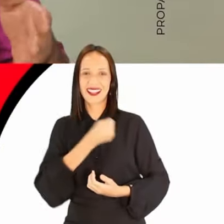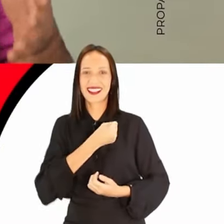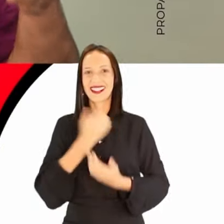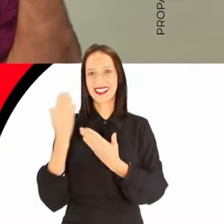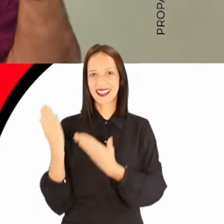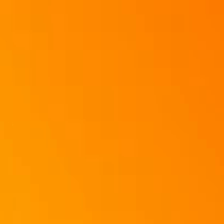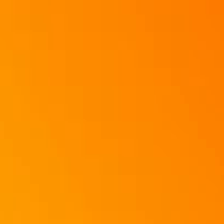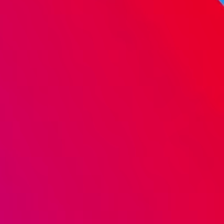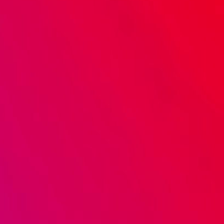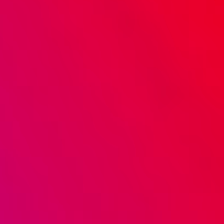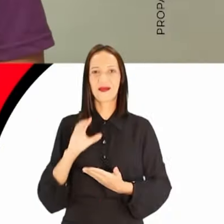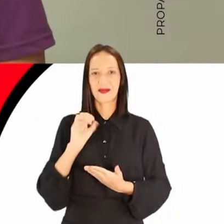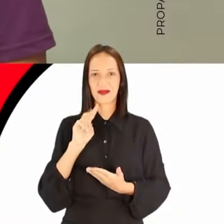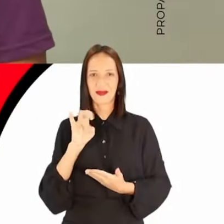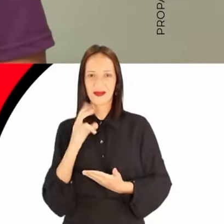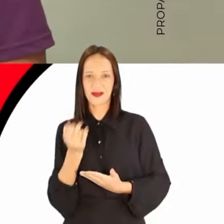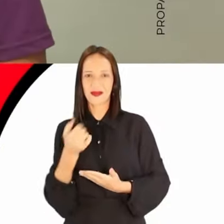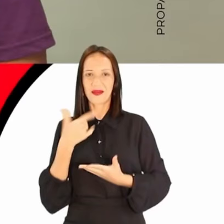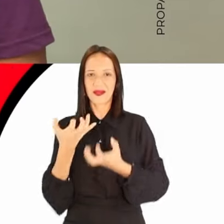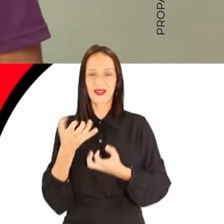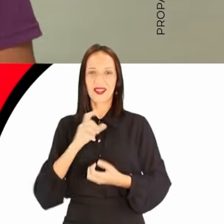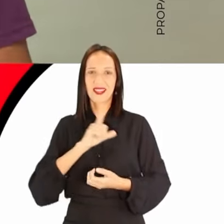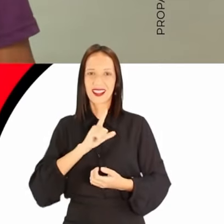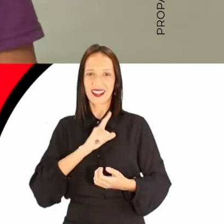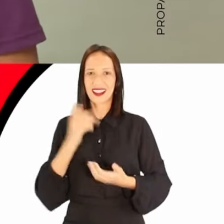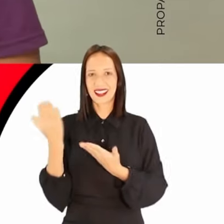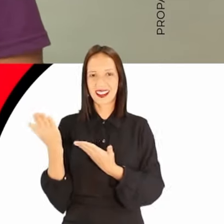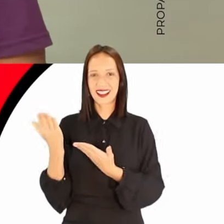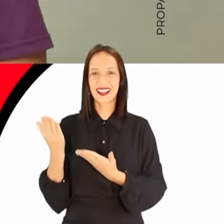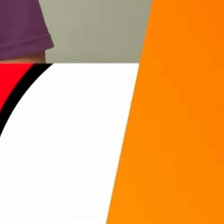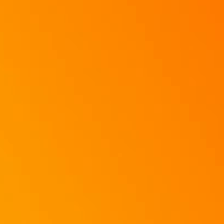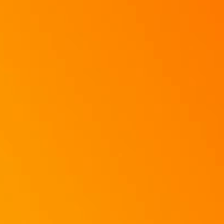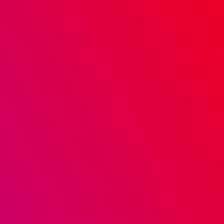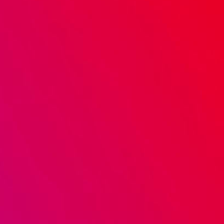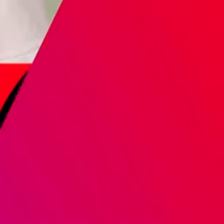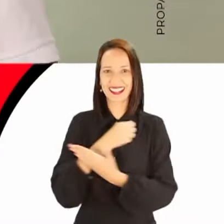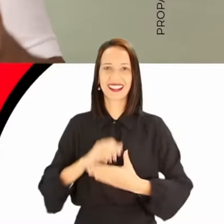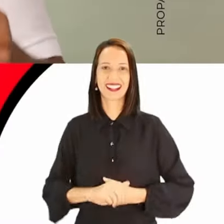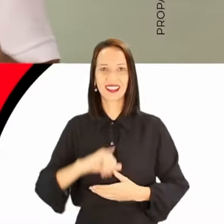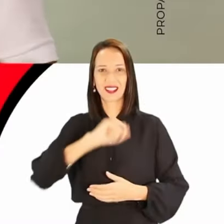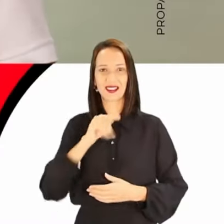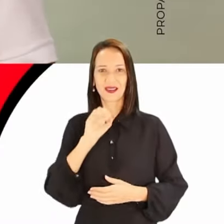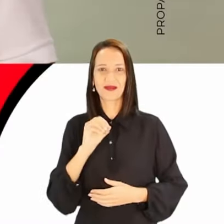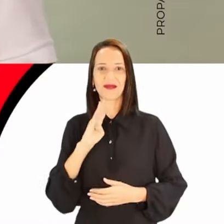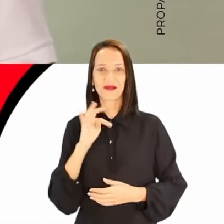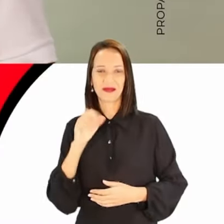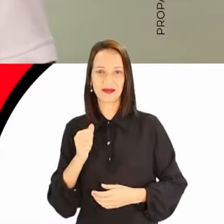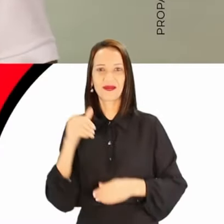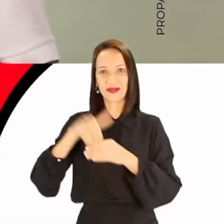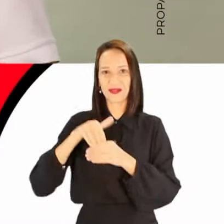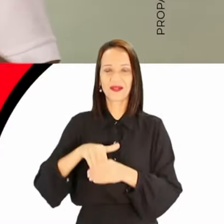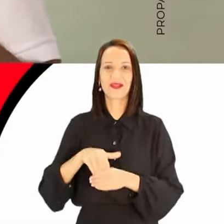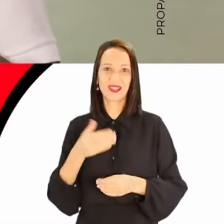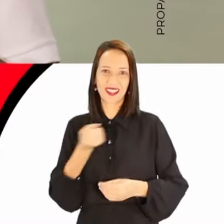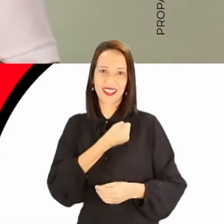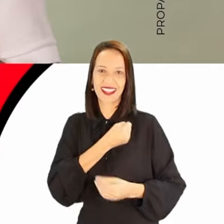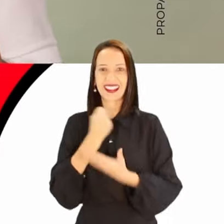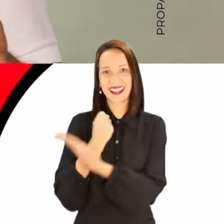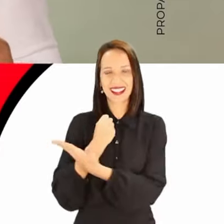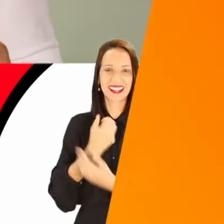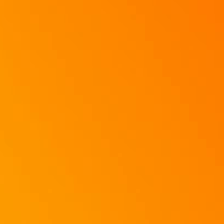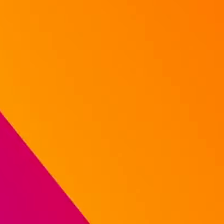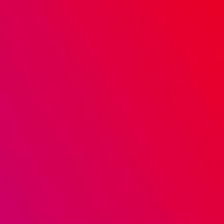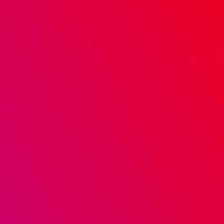50-4-20. Olá, meu nome é Samuel da 27. Vote 50-27-7. Meu povo, sou João Batista Capital. Vote 50